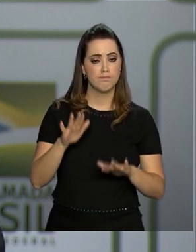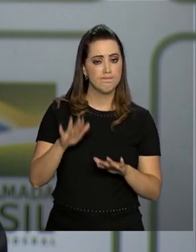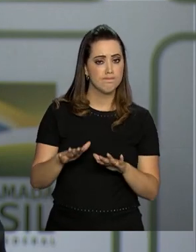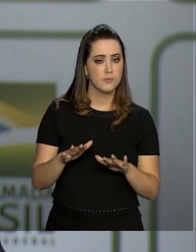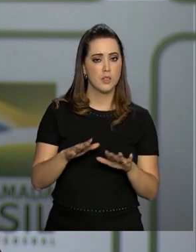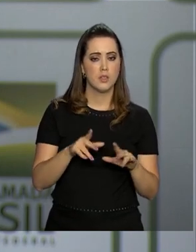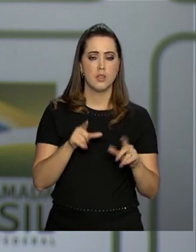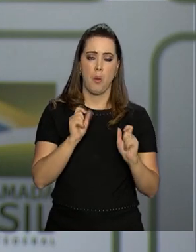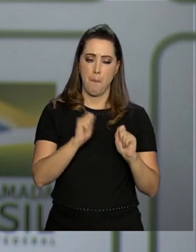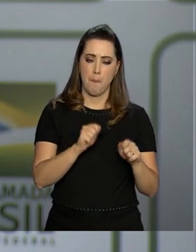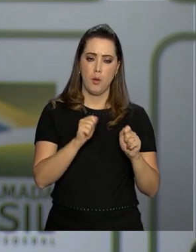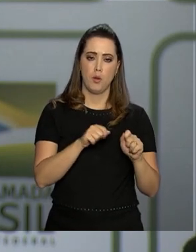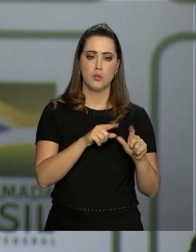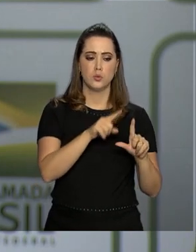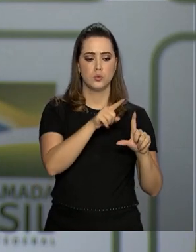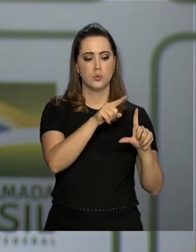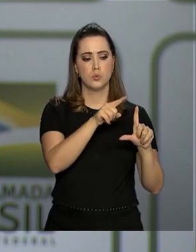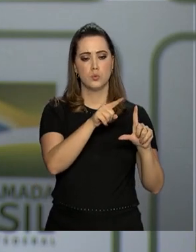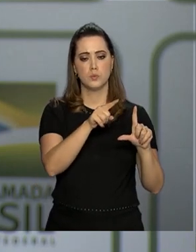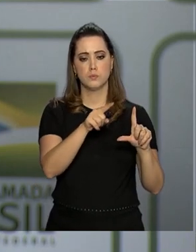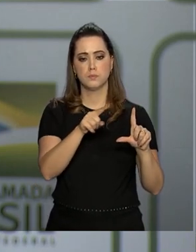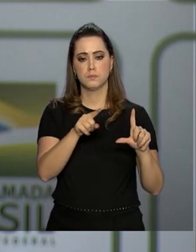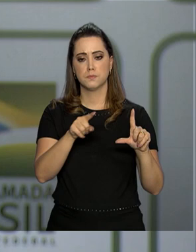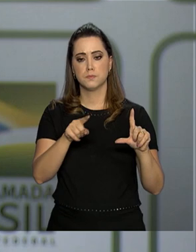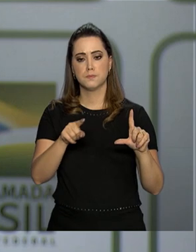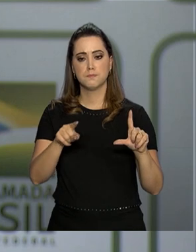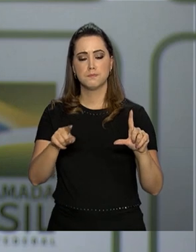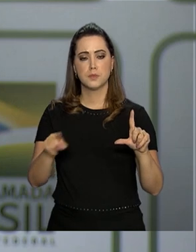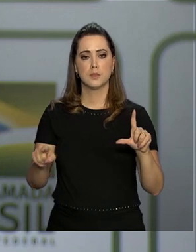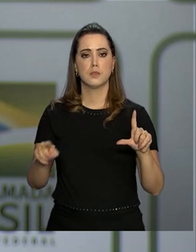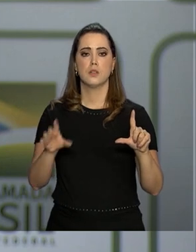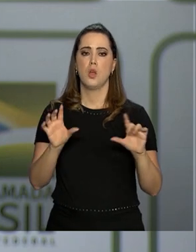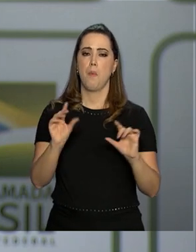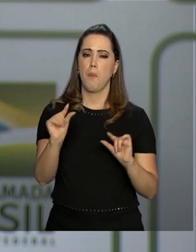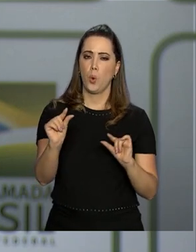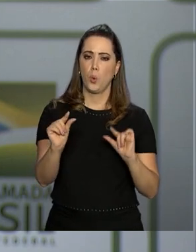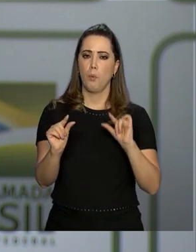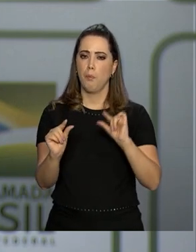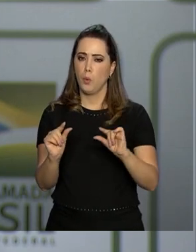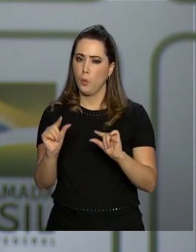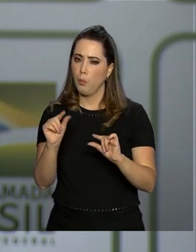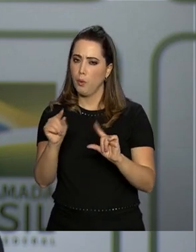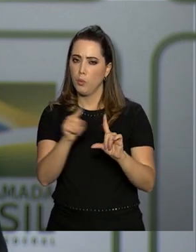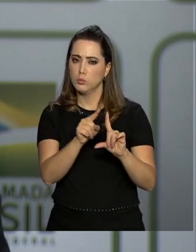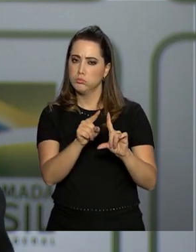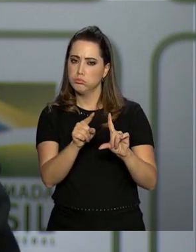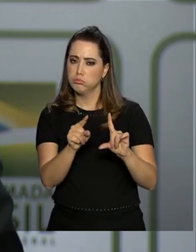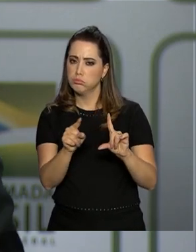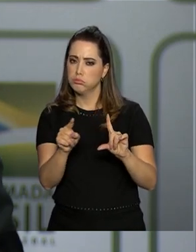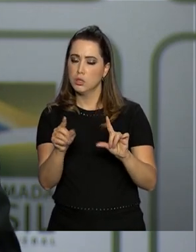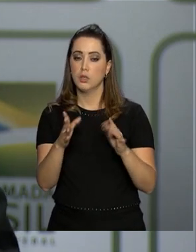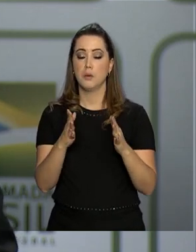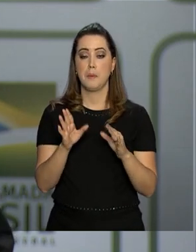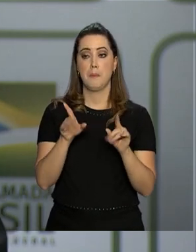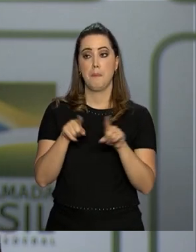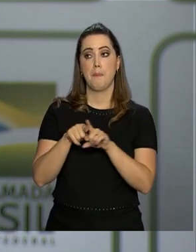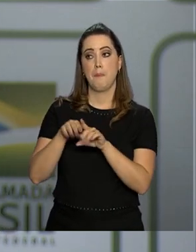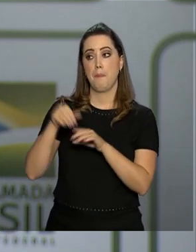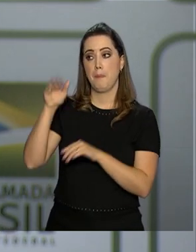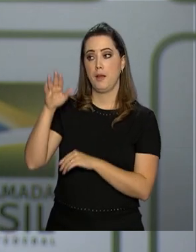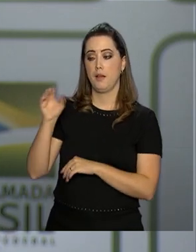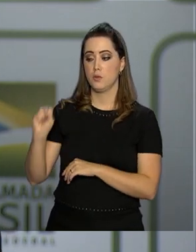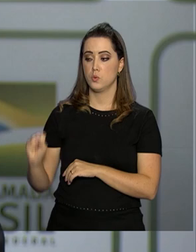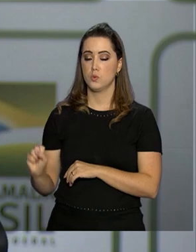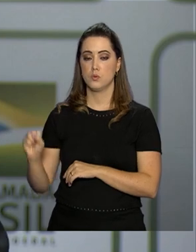tendência de queda na gravidez na adolescência muito tímida, mais concentrada no sul e